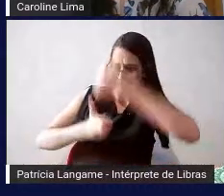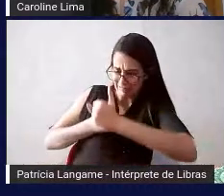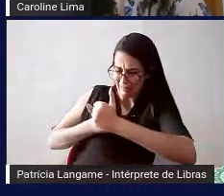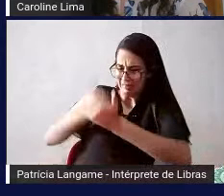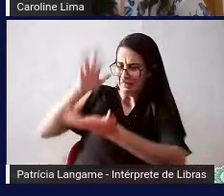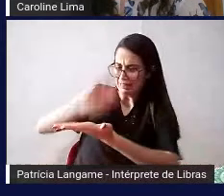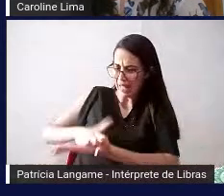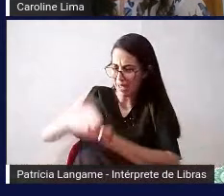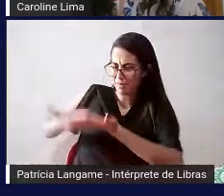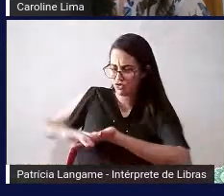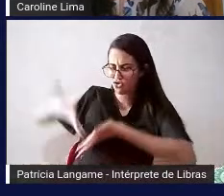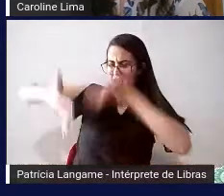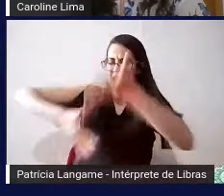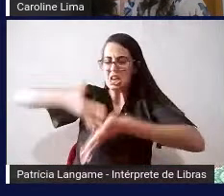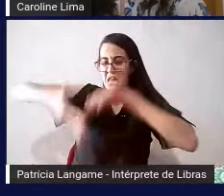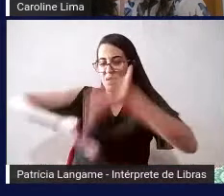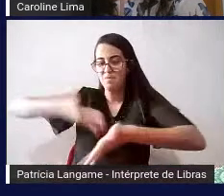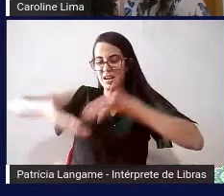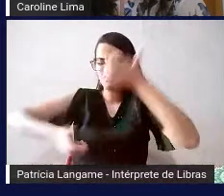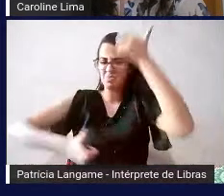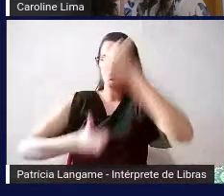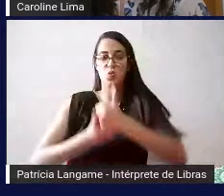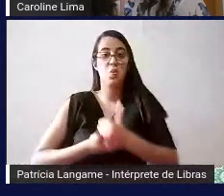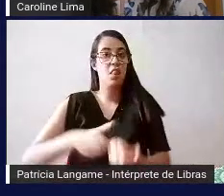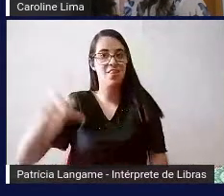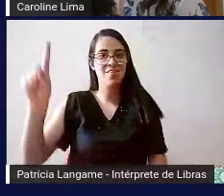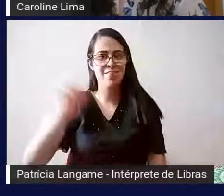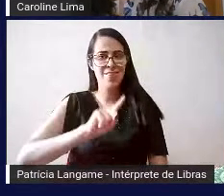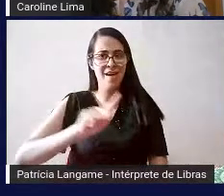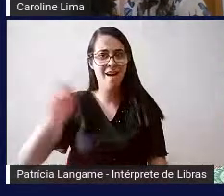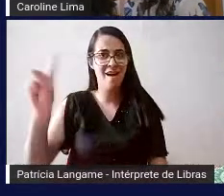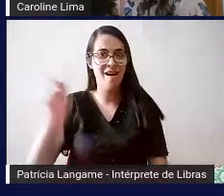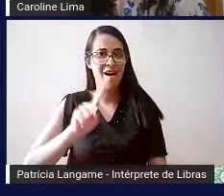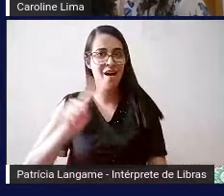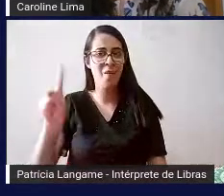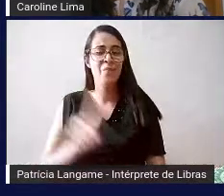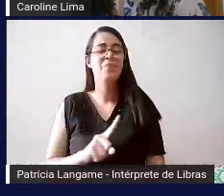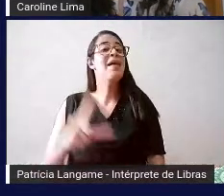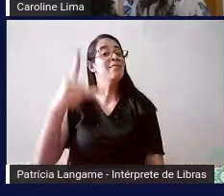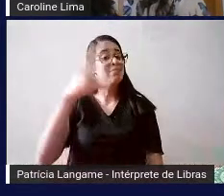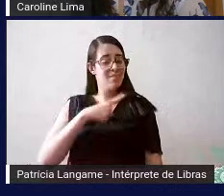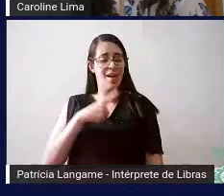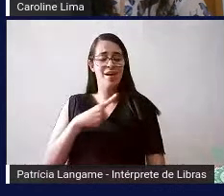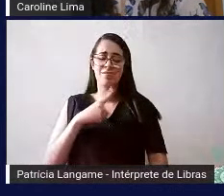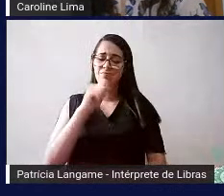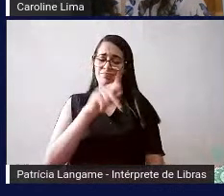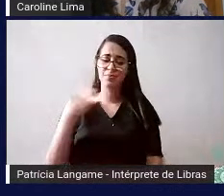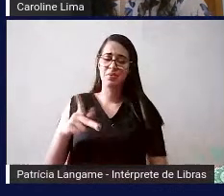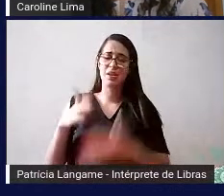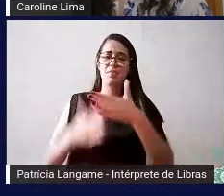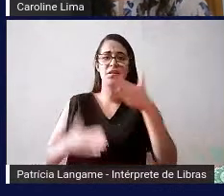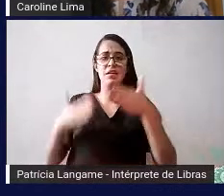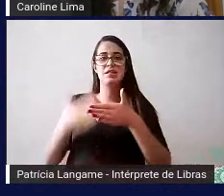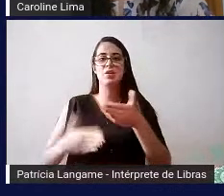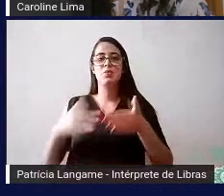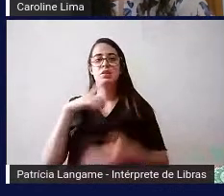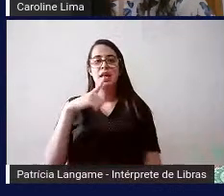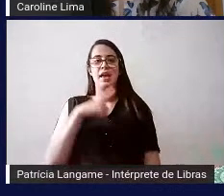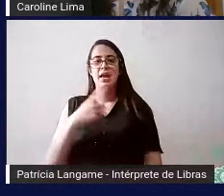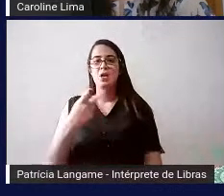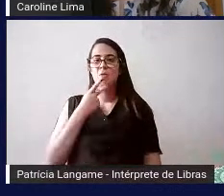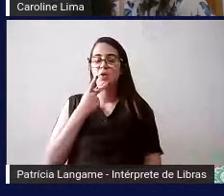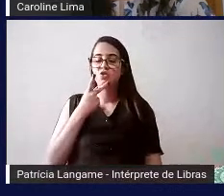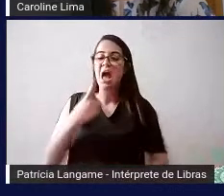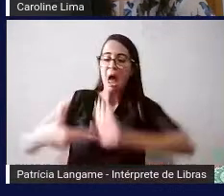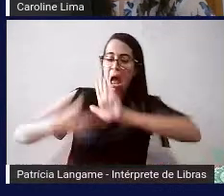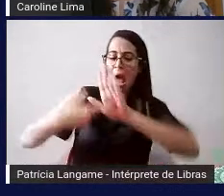fala que sabe sinalizar vão substituir intérprete eles têm limitações a gente não pode trazer isso para a sala de aula e